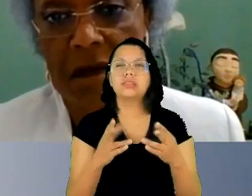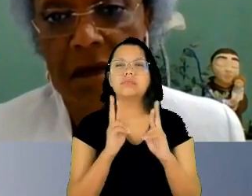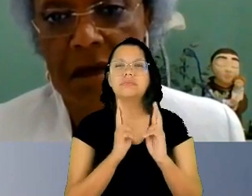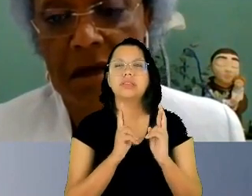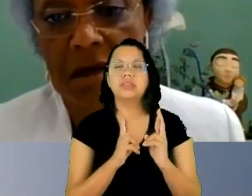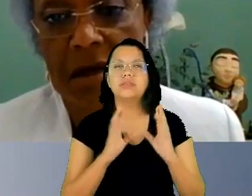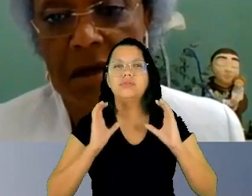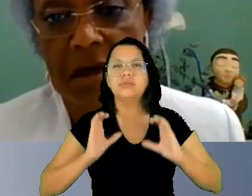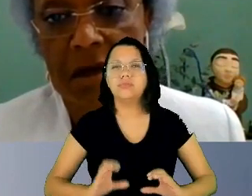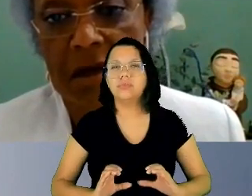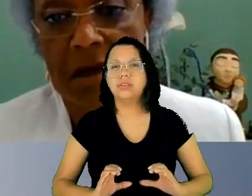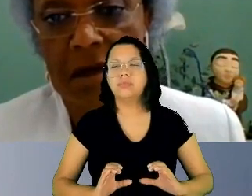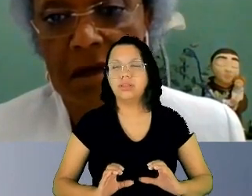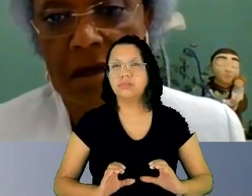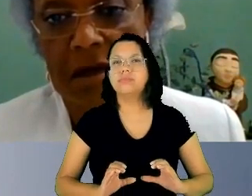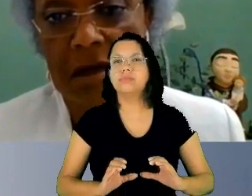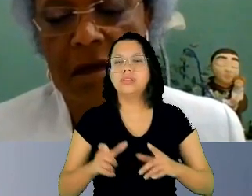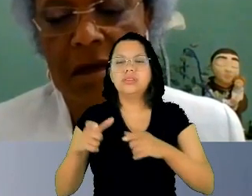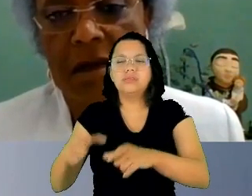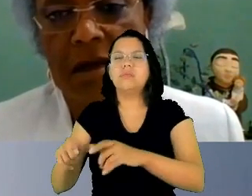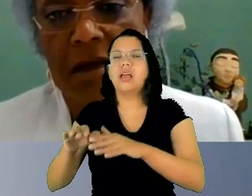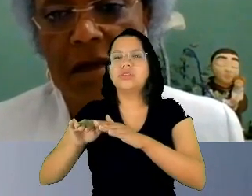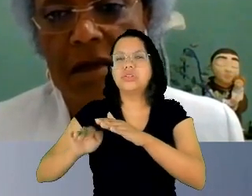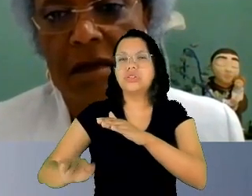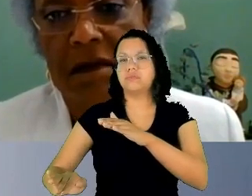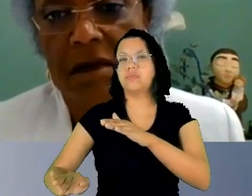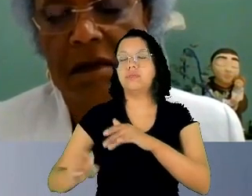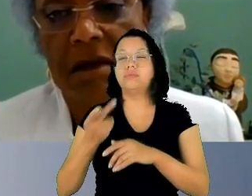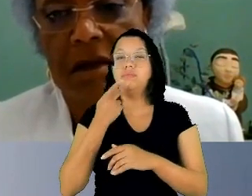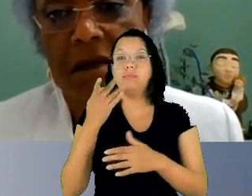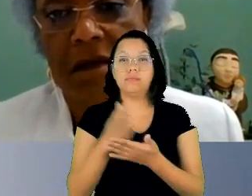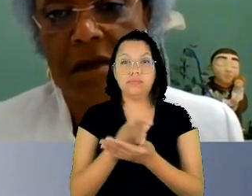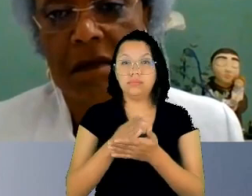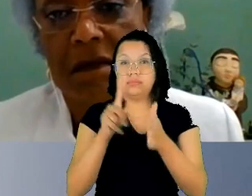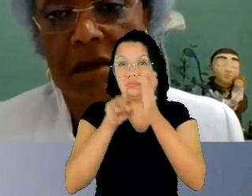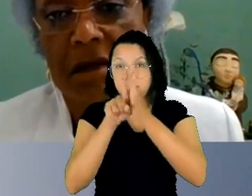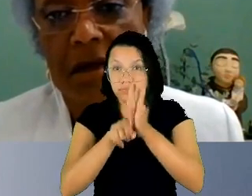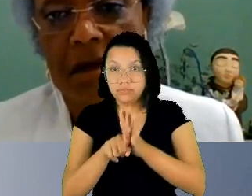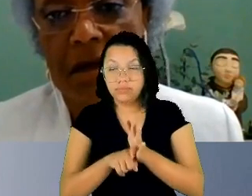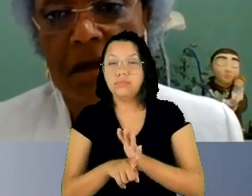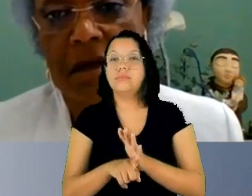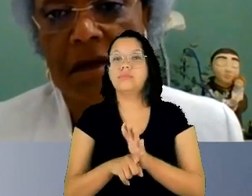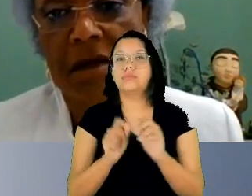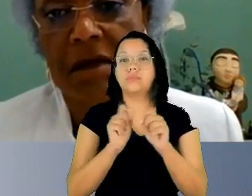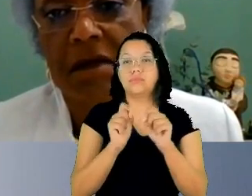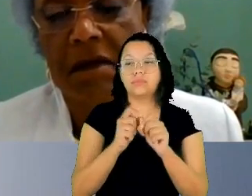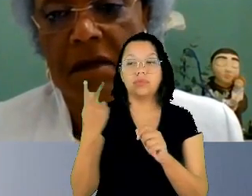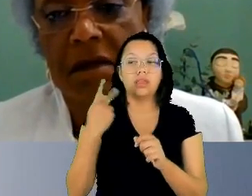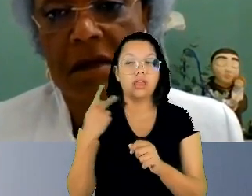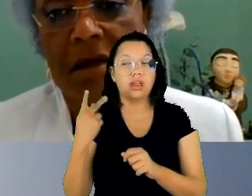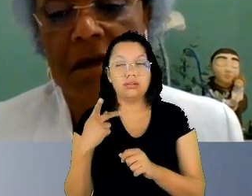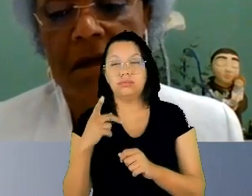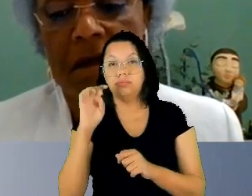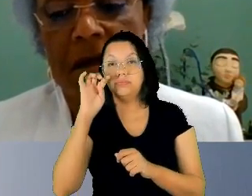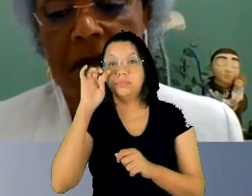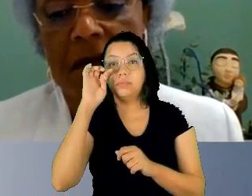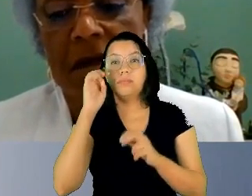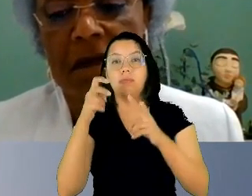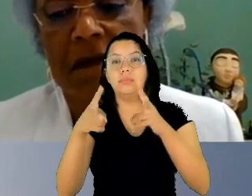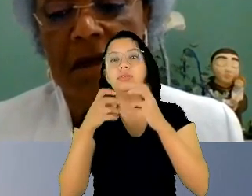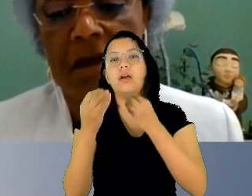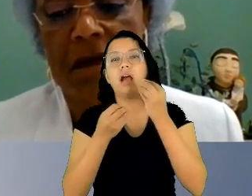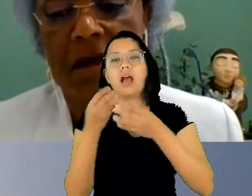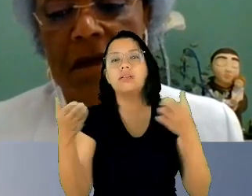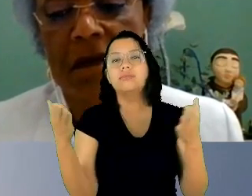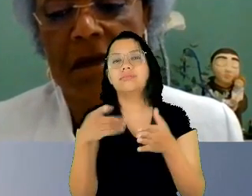eu vou citar aqui algumas pesquisas que faz com que a gente perceba como essas questões elas impactam